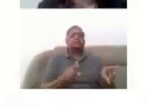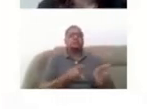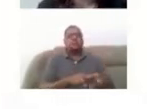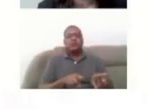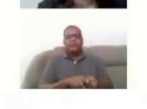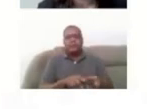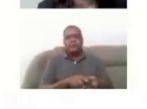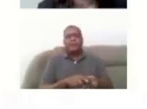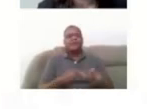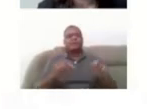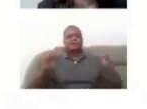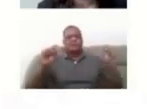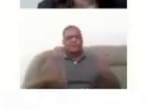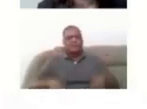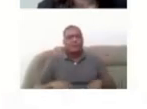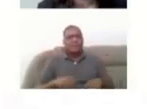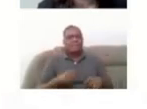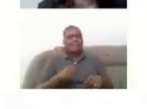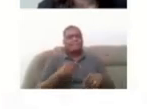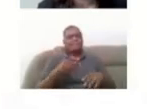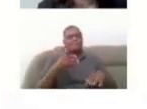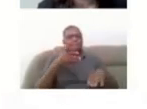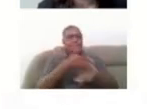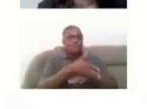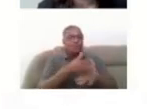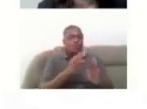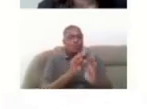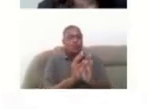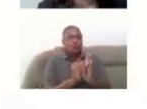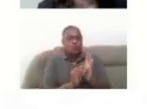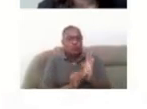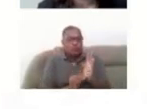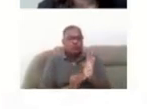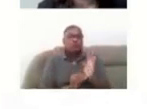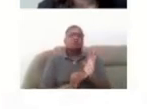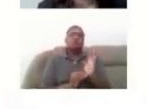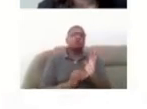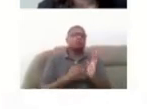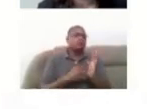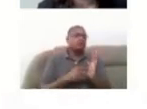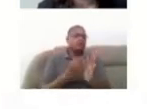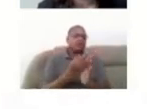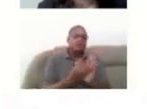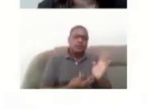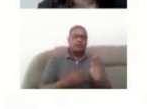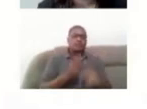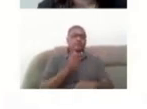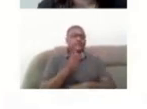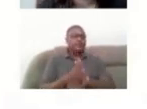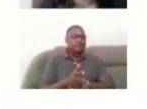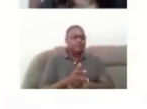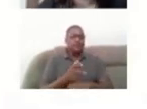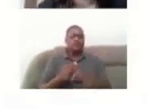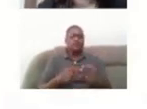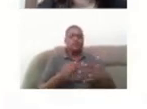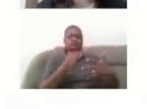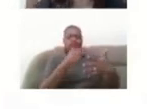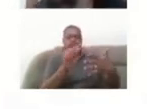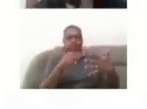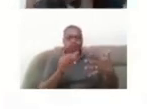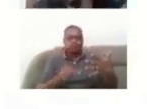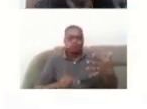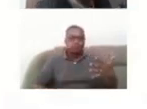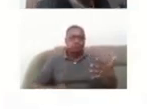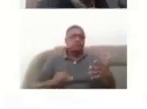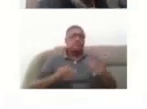de ter acesso a um conteúdo, seja por meio de texto, de vídeo, de checklist, várias